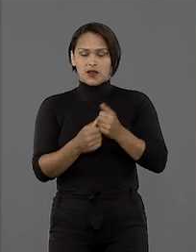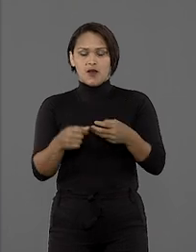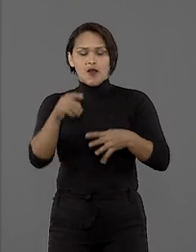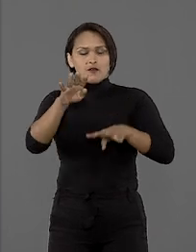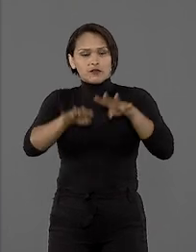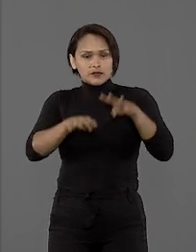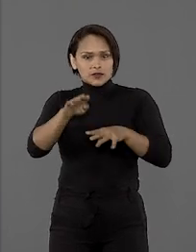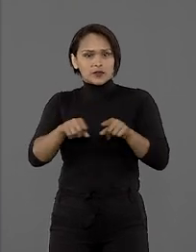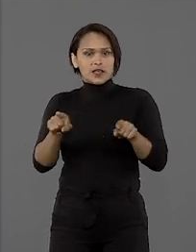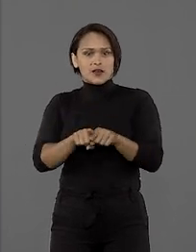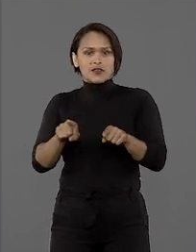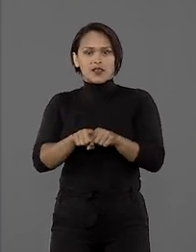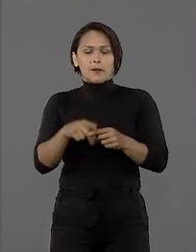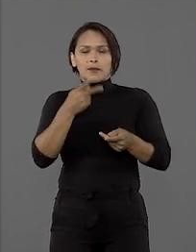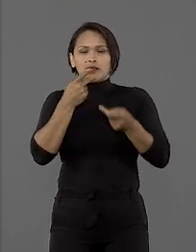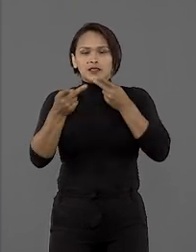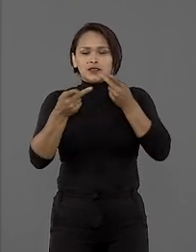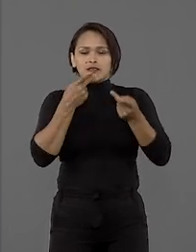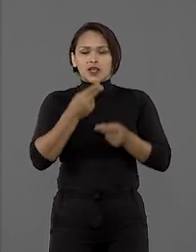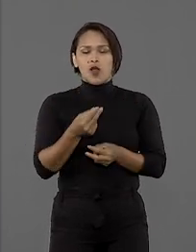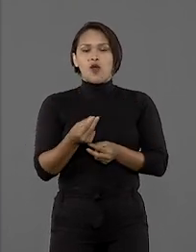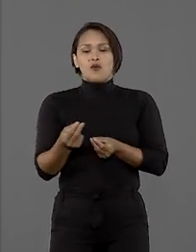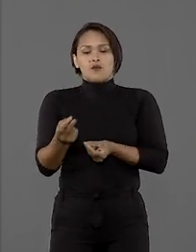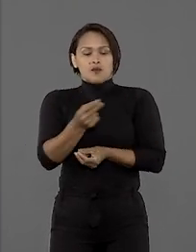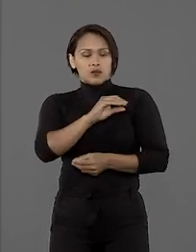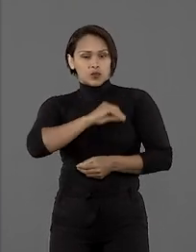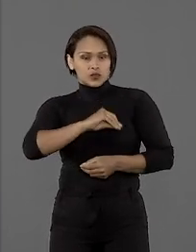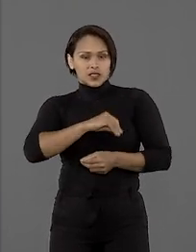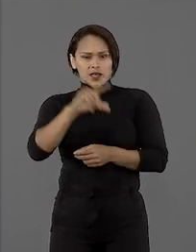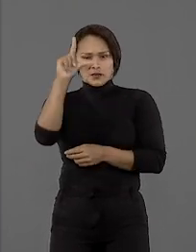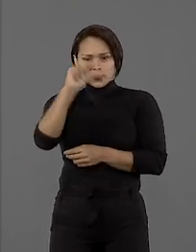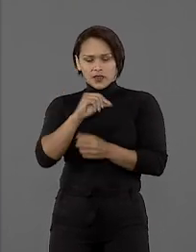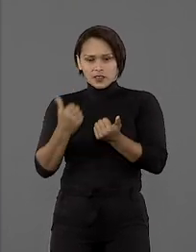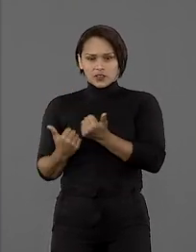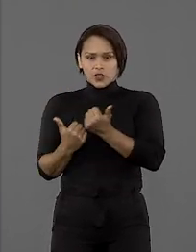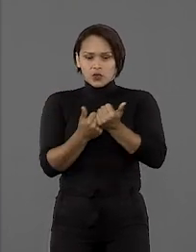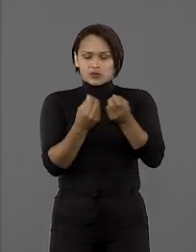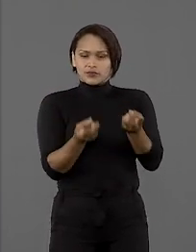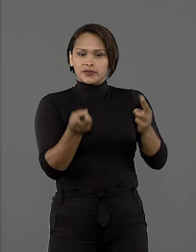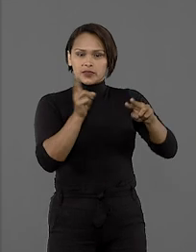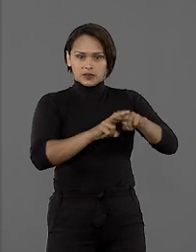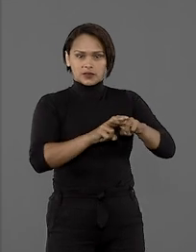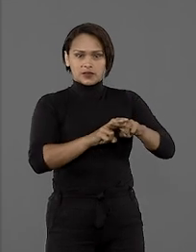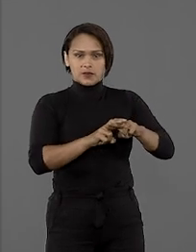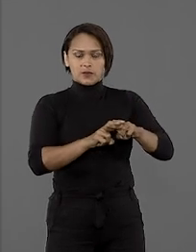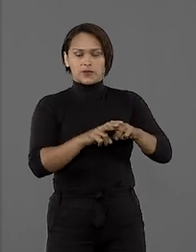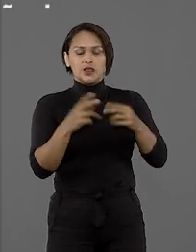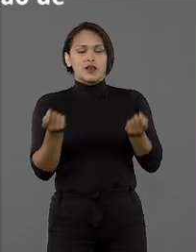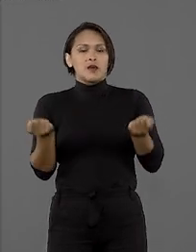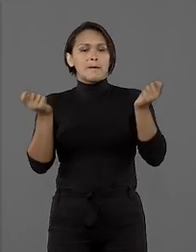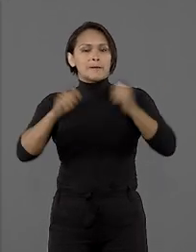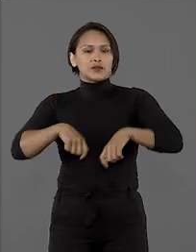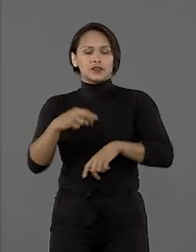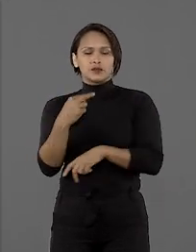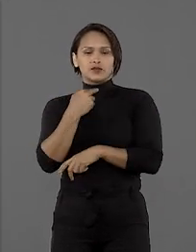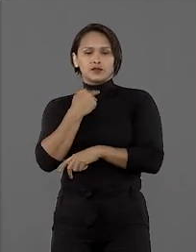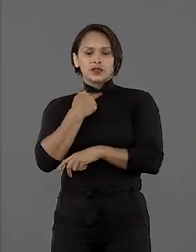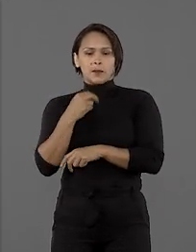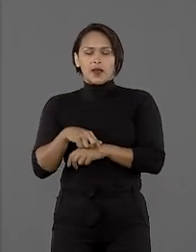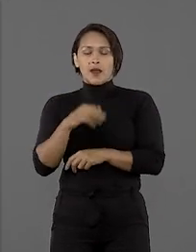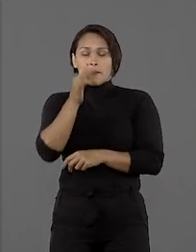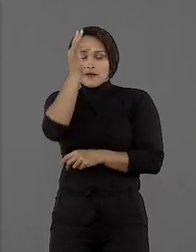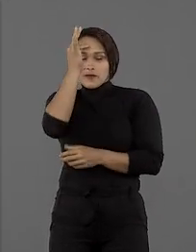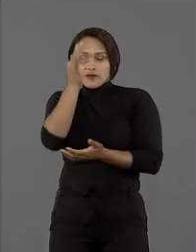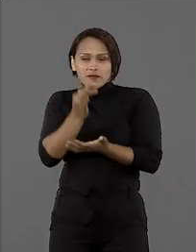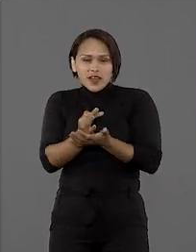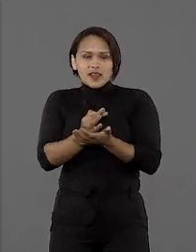flexibilização do critério de baixa renda para concessão de auxílio-reclusão, impossibilidade de presunção